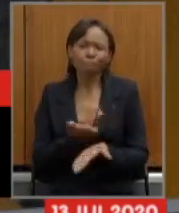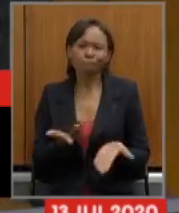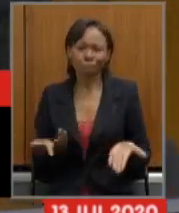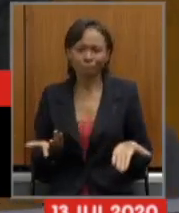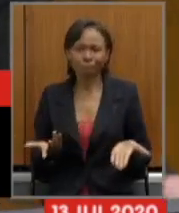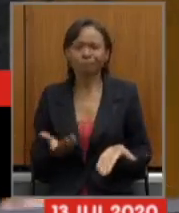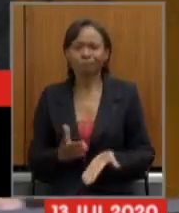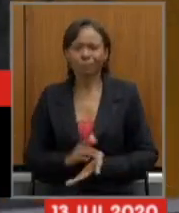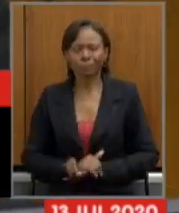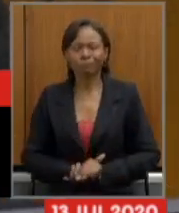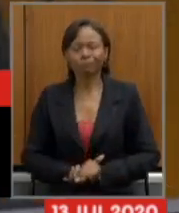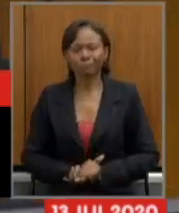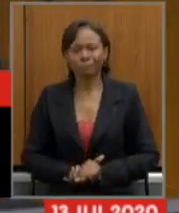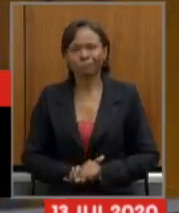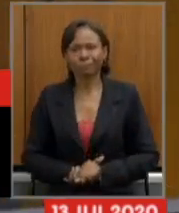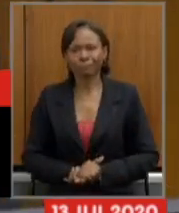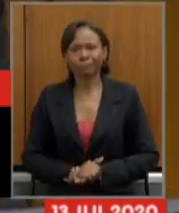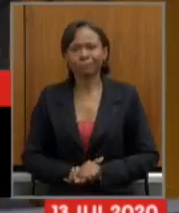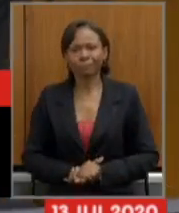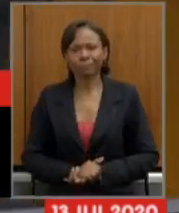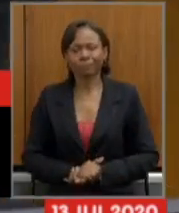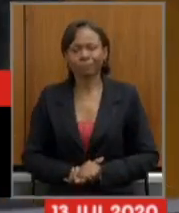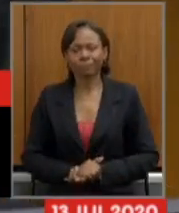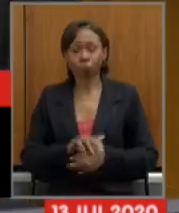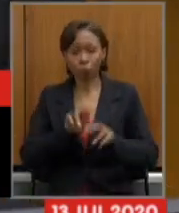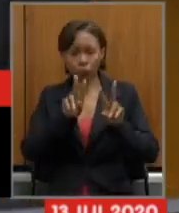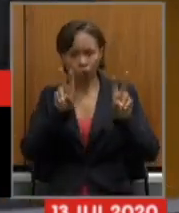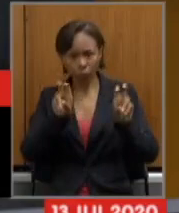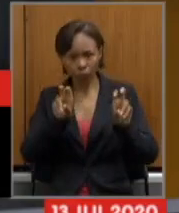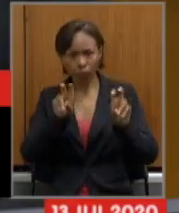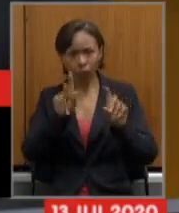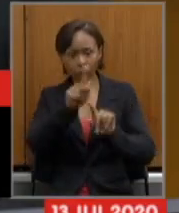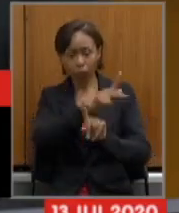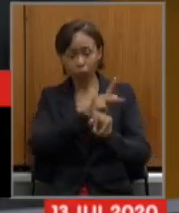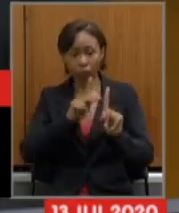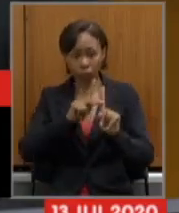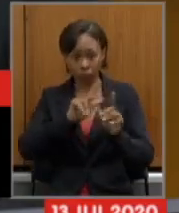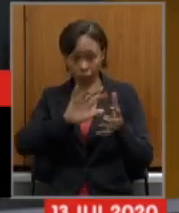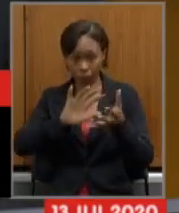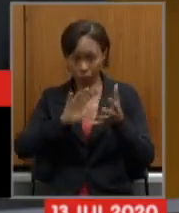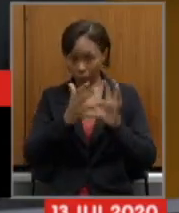Bem, sobre a reforma que estamos propondo.